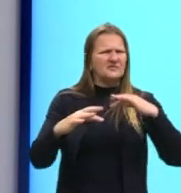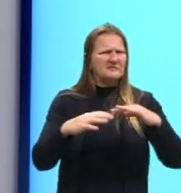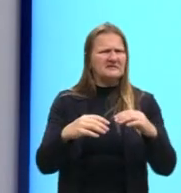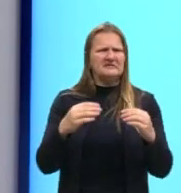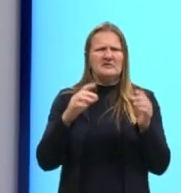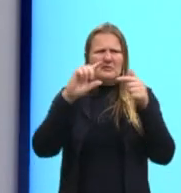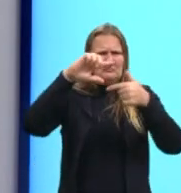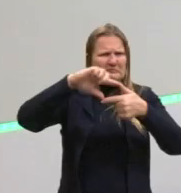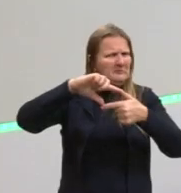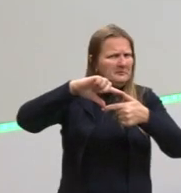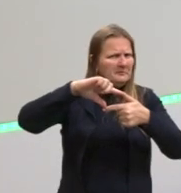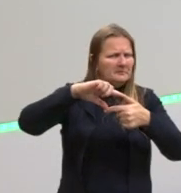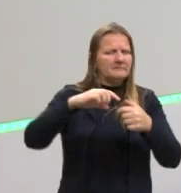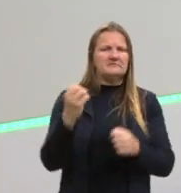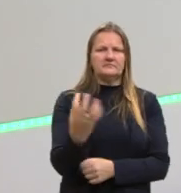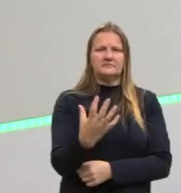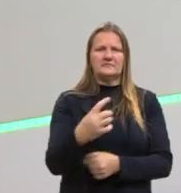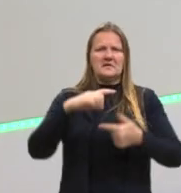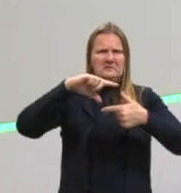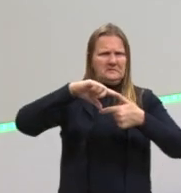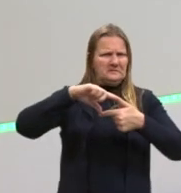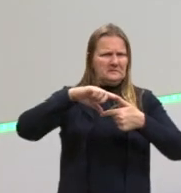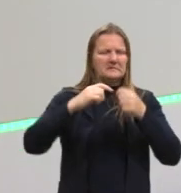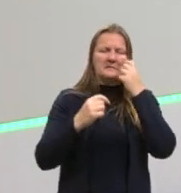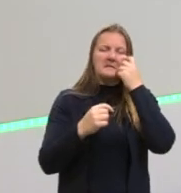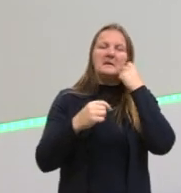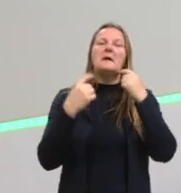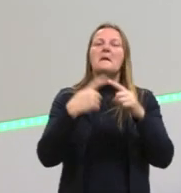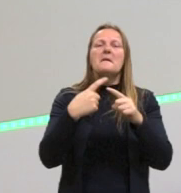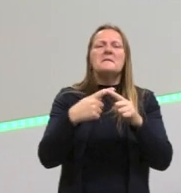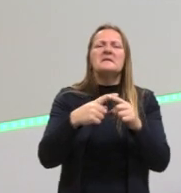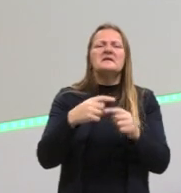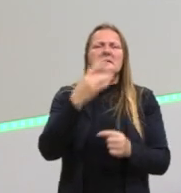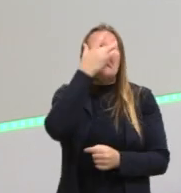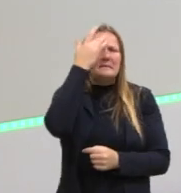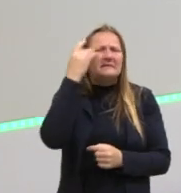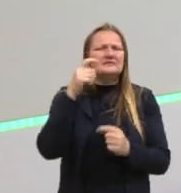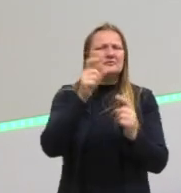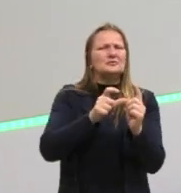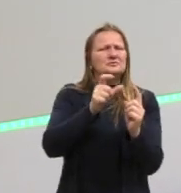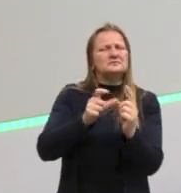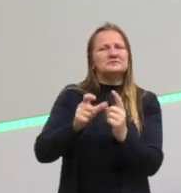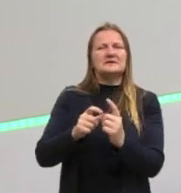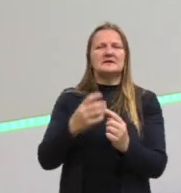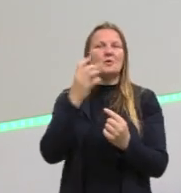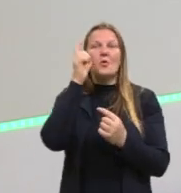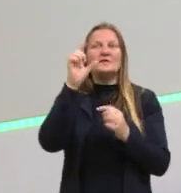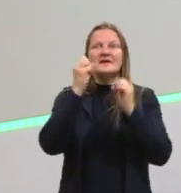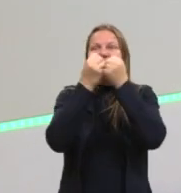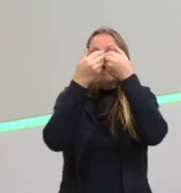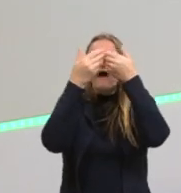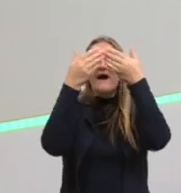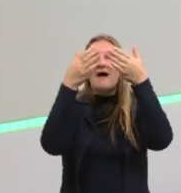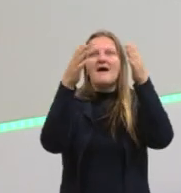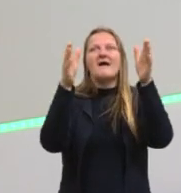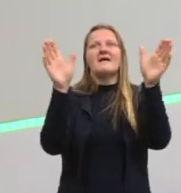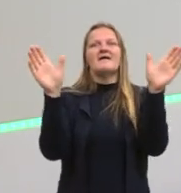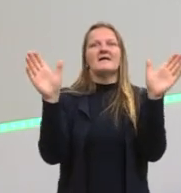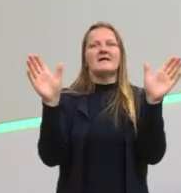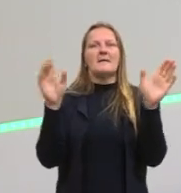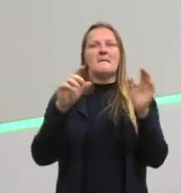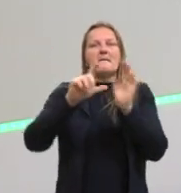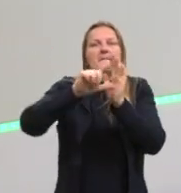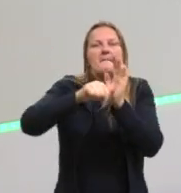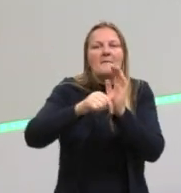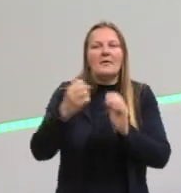na modernidade. Movimentos de pessoas, de classes, que não conseguem entender a pós-modernidade.